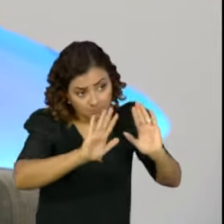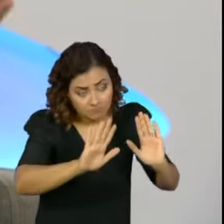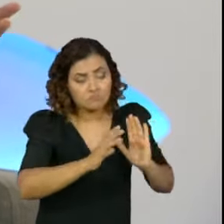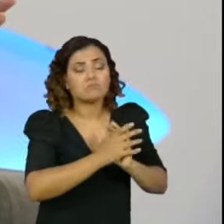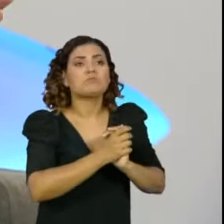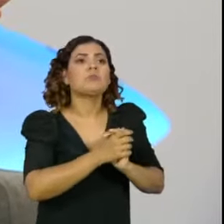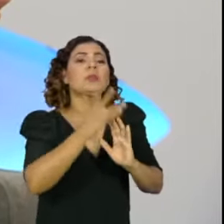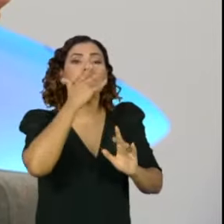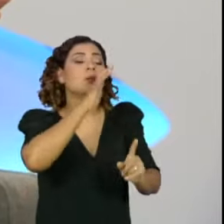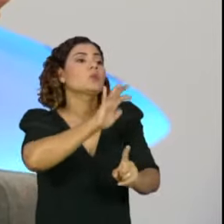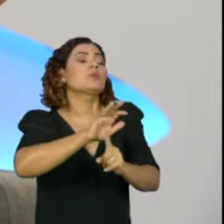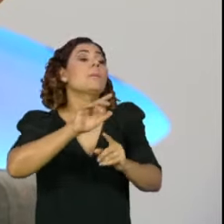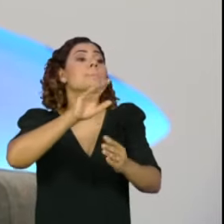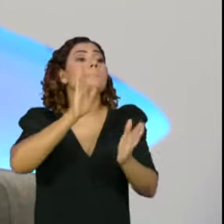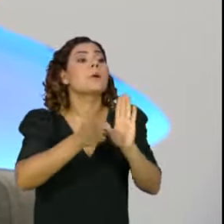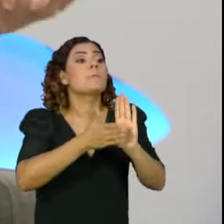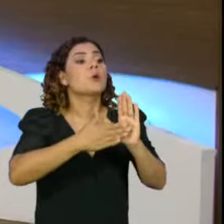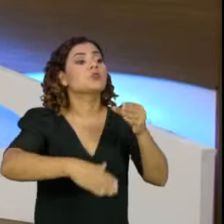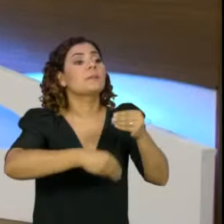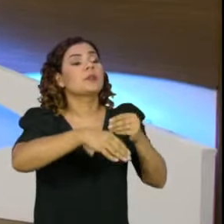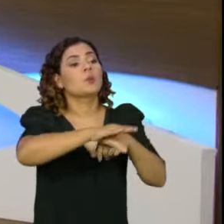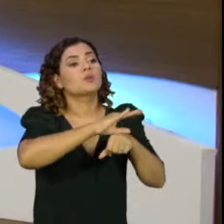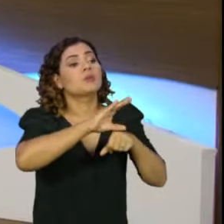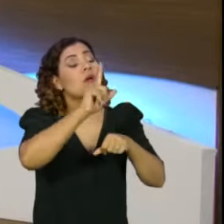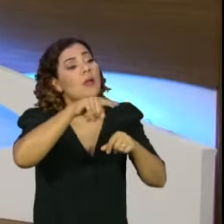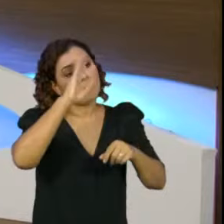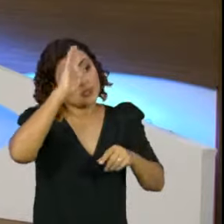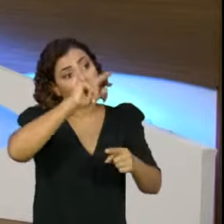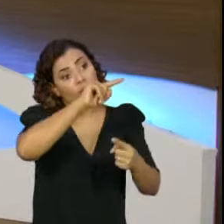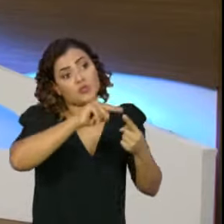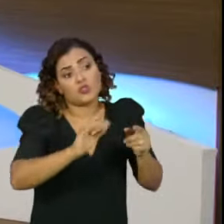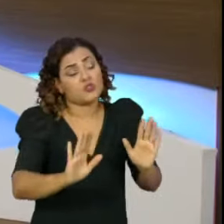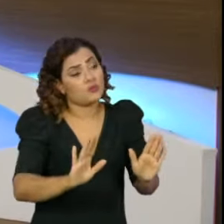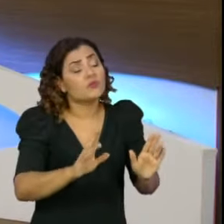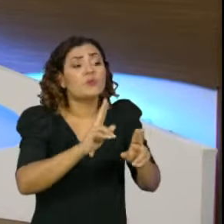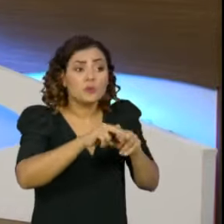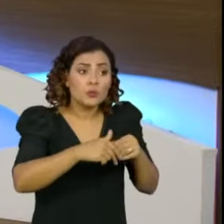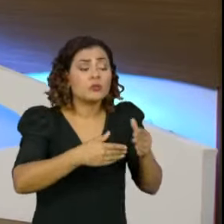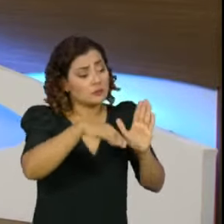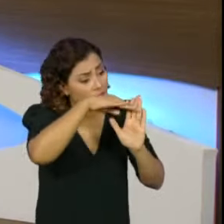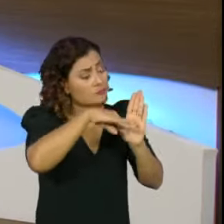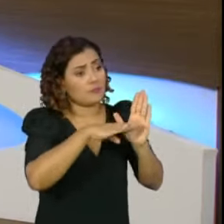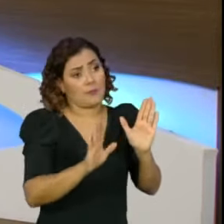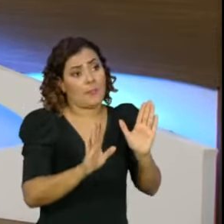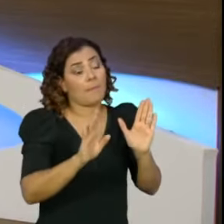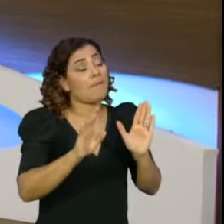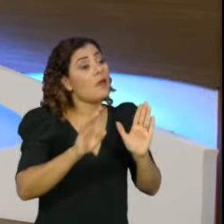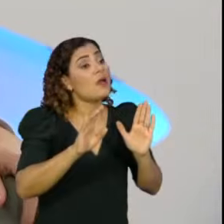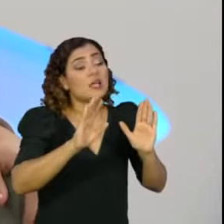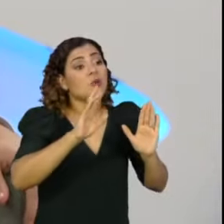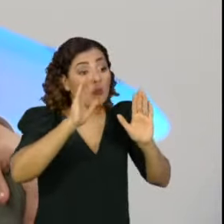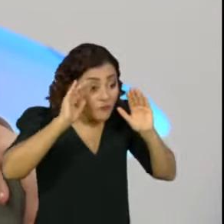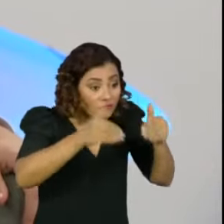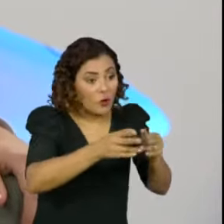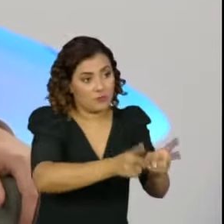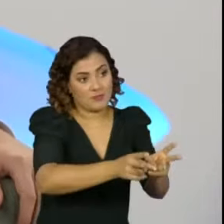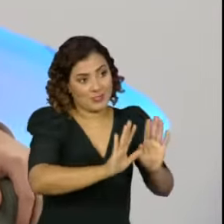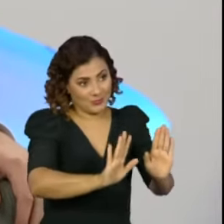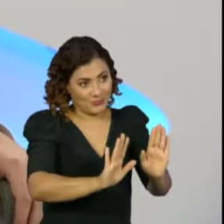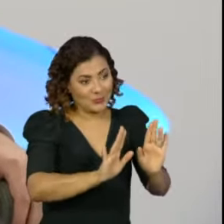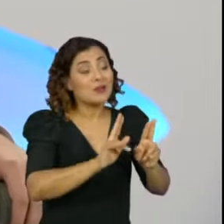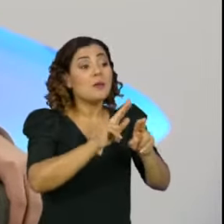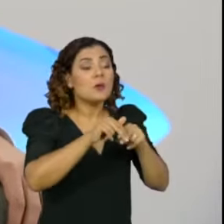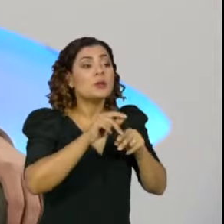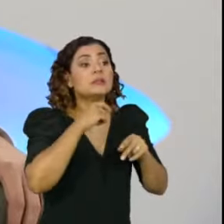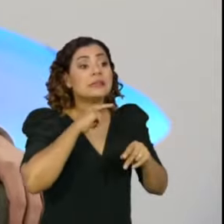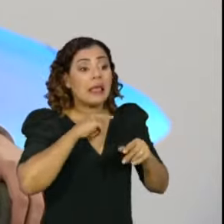é o cerne da proposta de emenda à Constituição, que é a cláusula de calamidade e que são os gatilhos. De fato, quando se chega num determinado patamar crítico